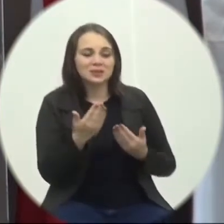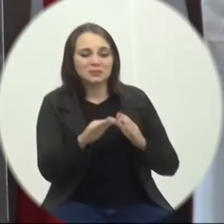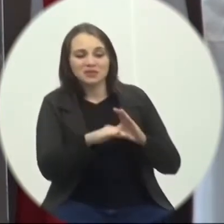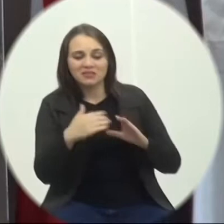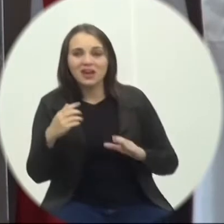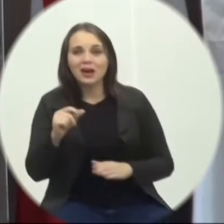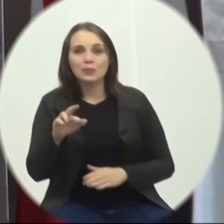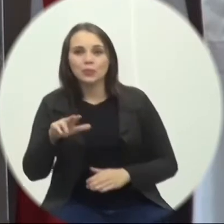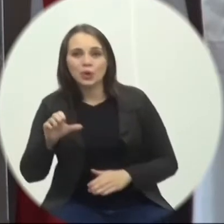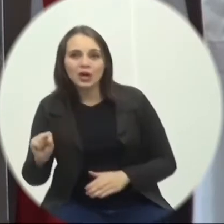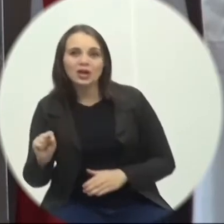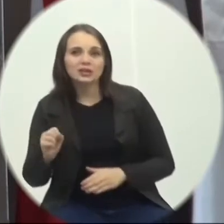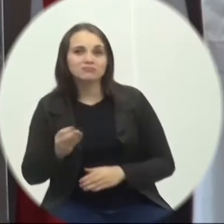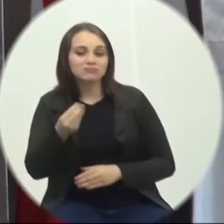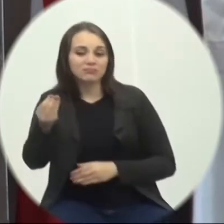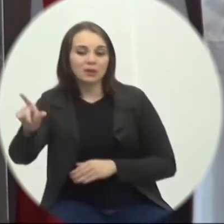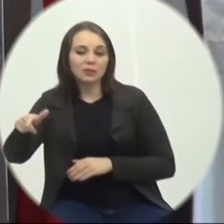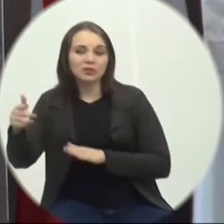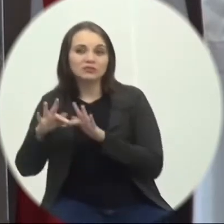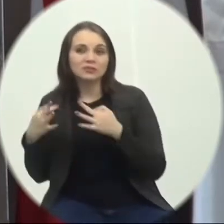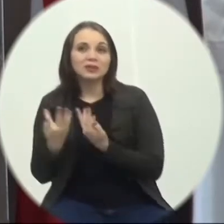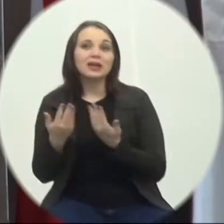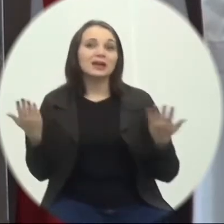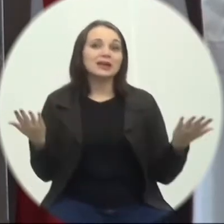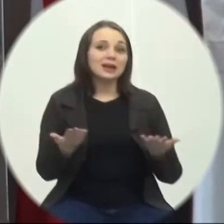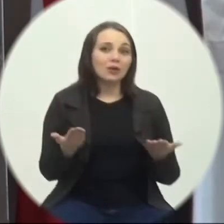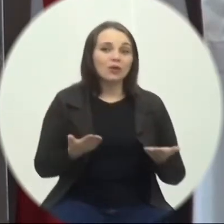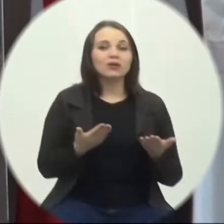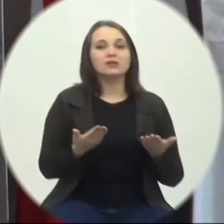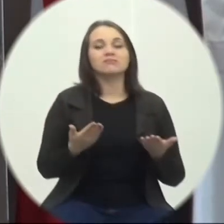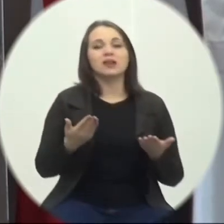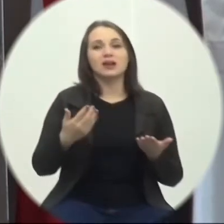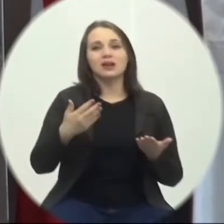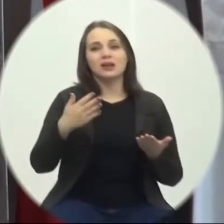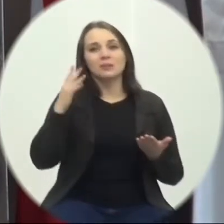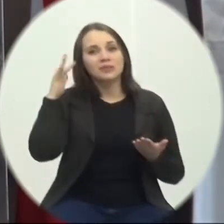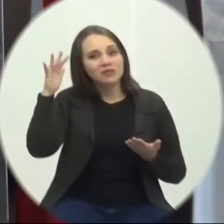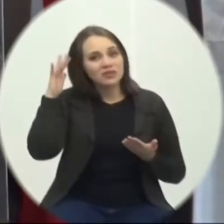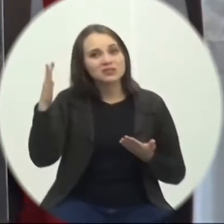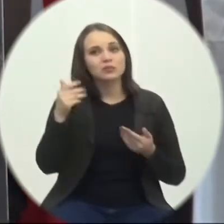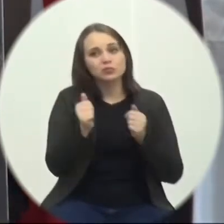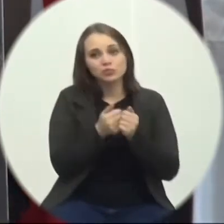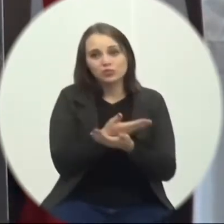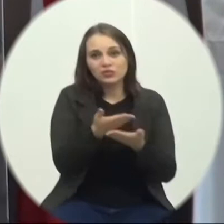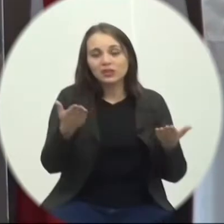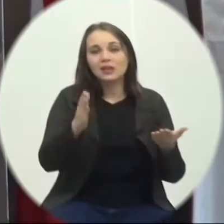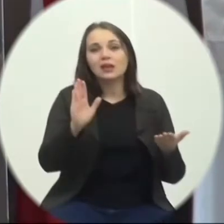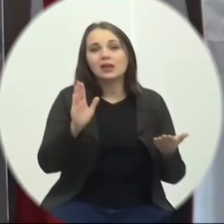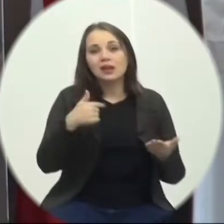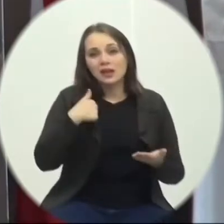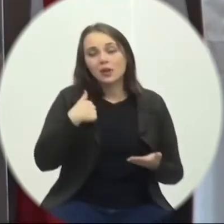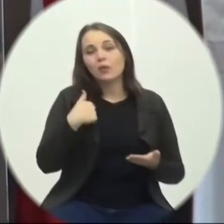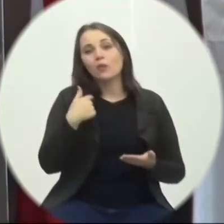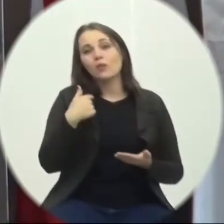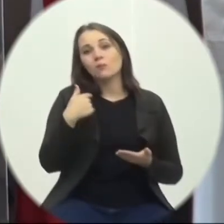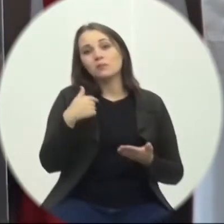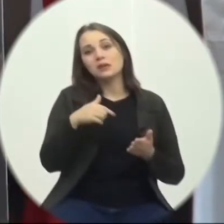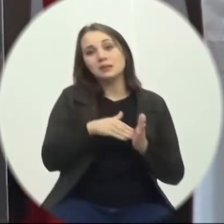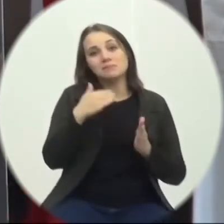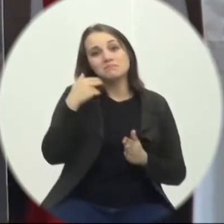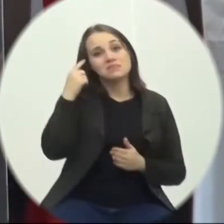-los Então fica Essa reflexão Eu até fiquei De dar uma resposta Para Almir